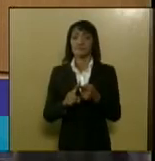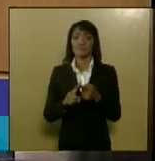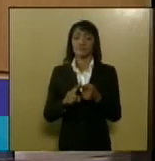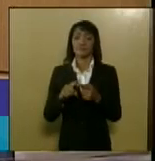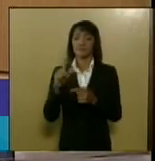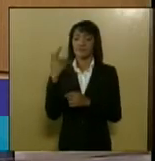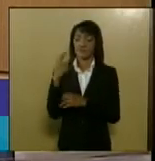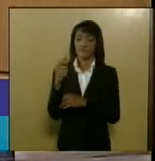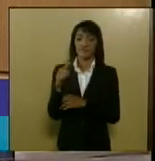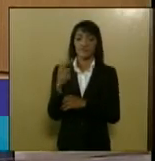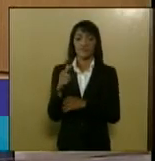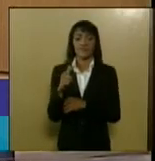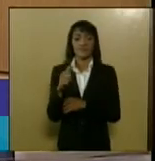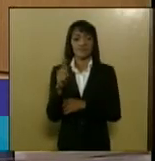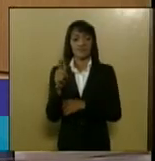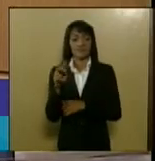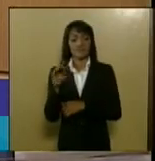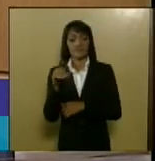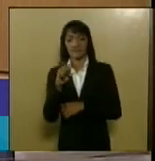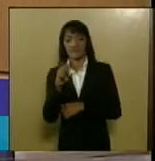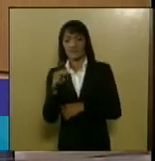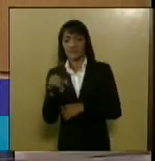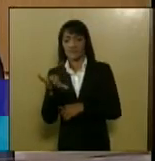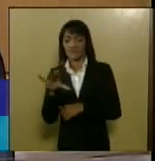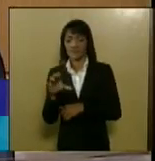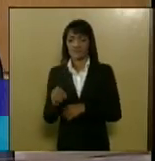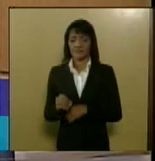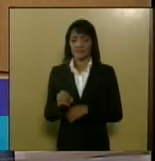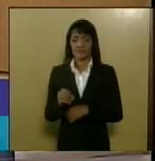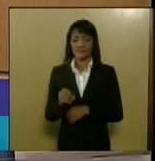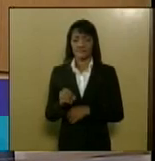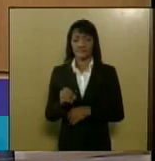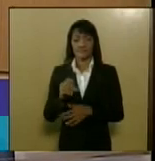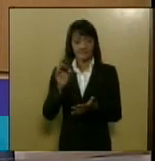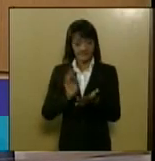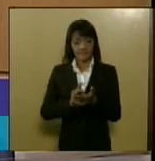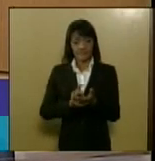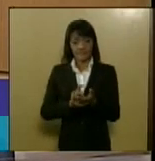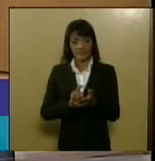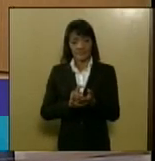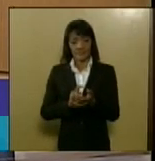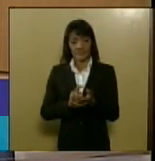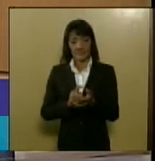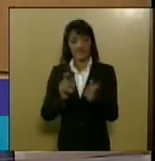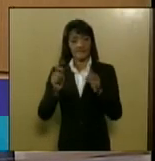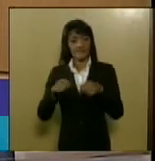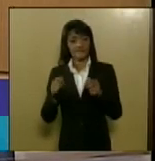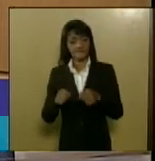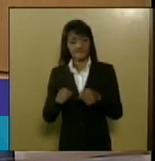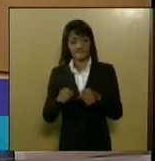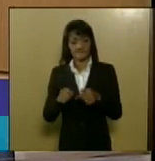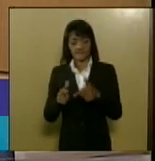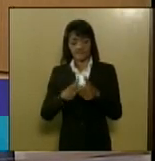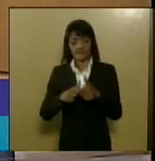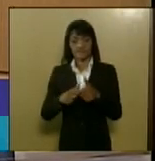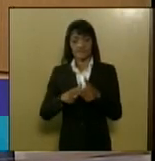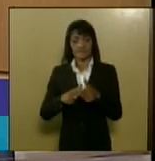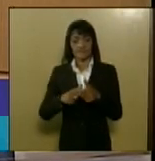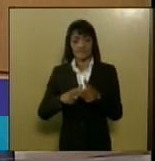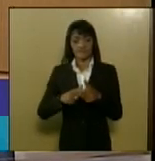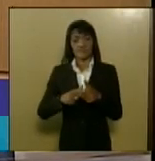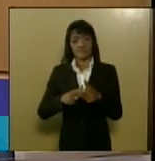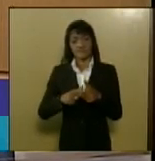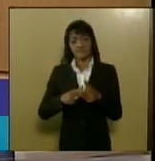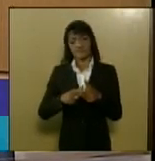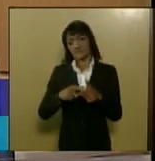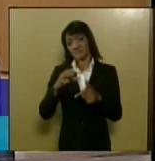gás que causa estreitamento das veias dos vasos sanguíneos das artérias comprometendo a circulação mas você vê